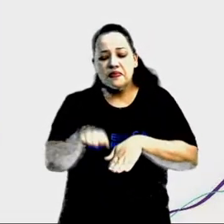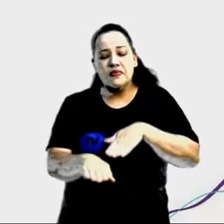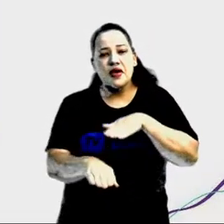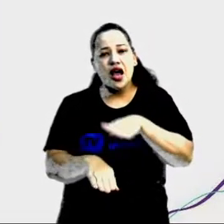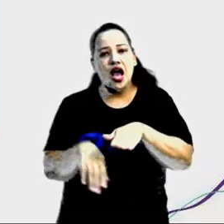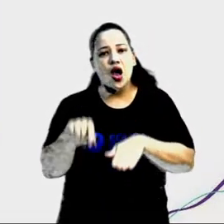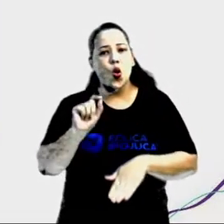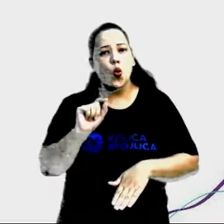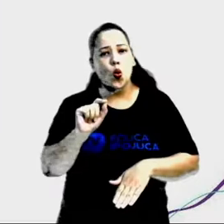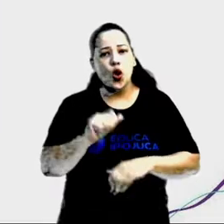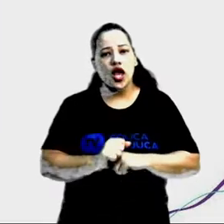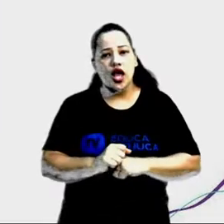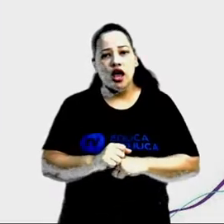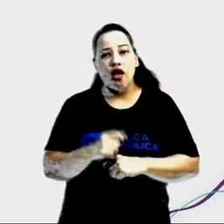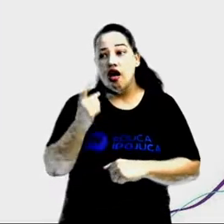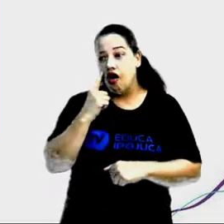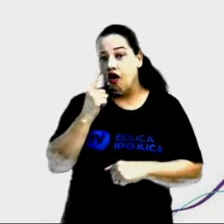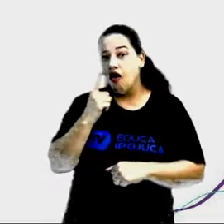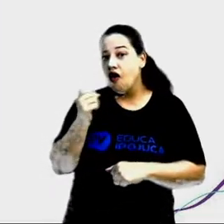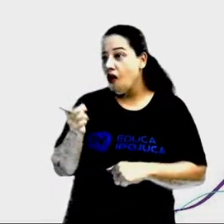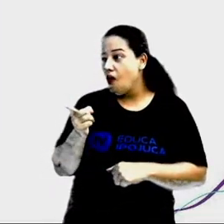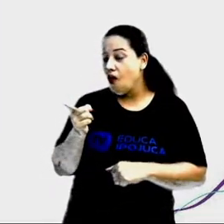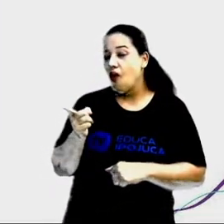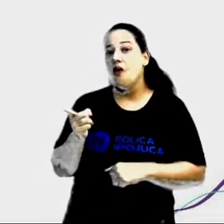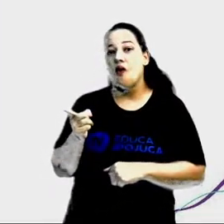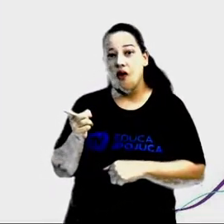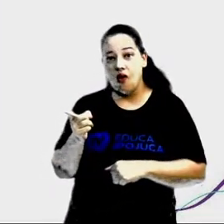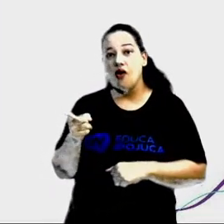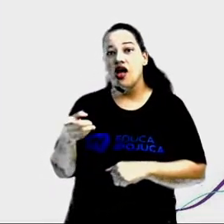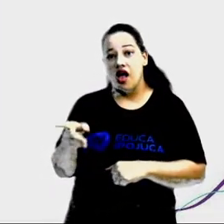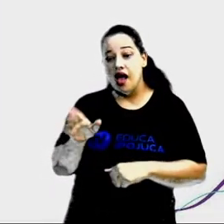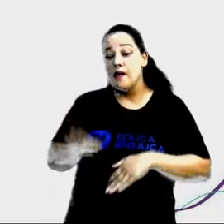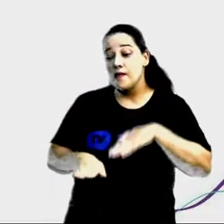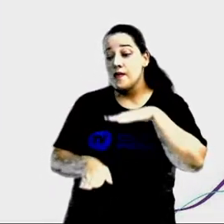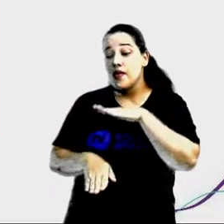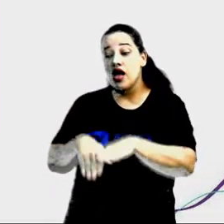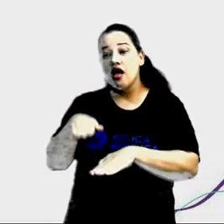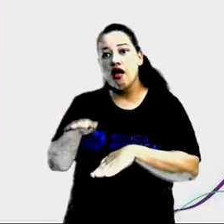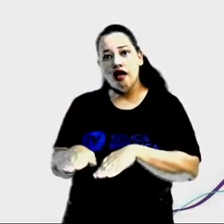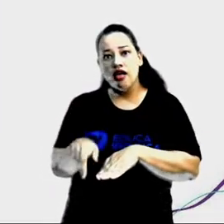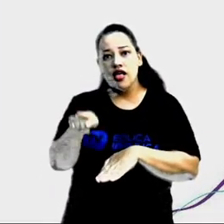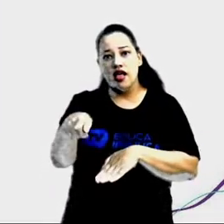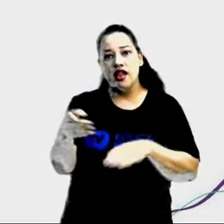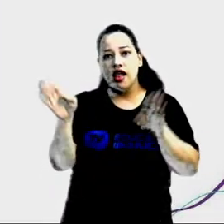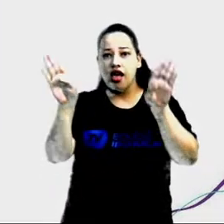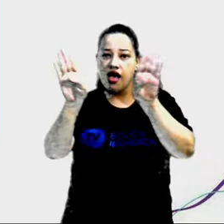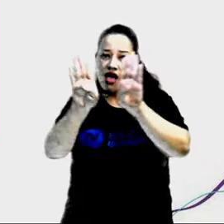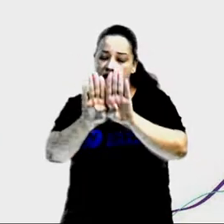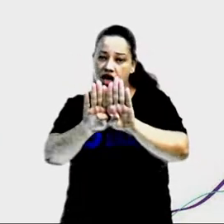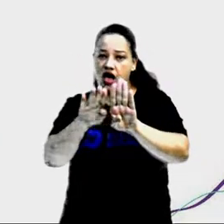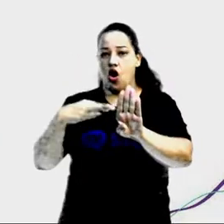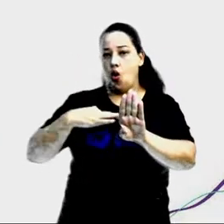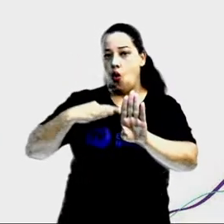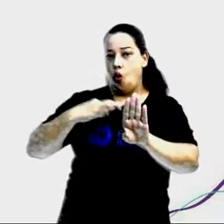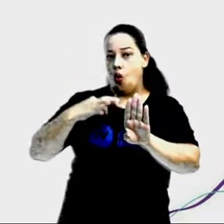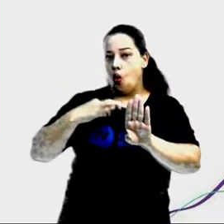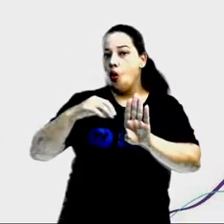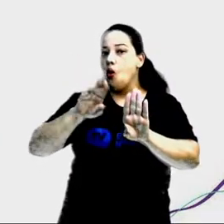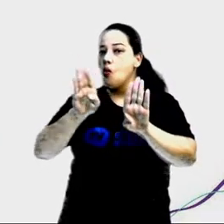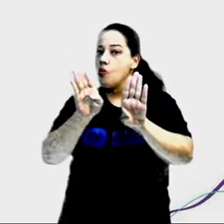Olha, mas essas pegadas levaram a um guarda-roupa. Os guarda-roupas